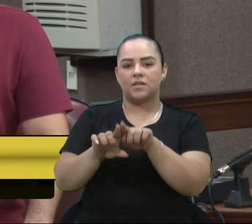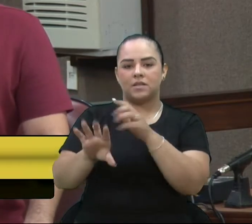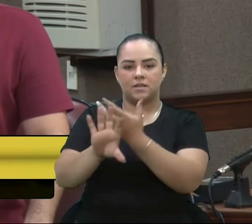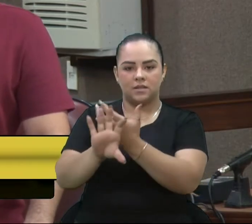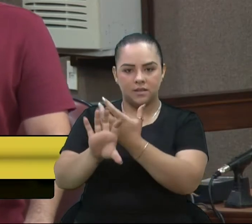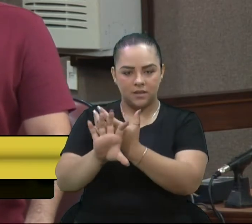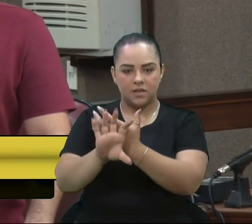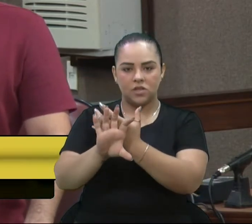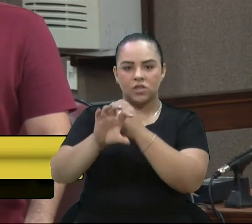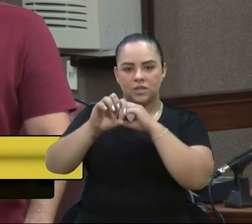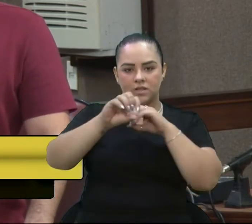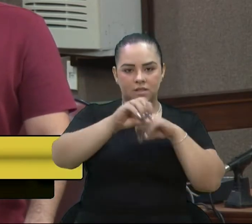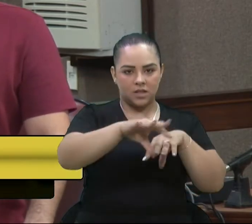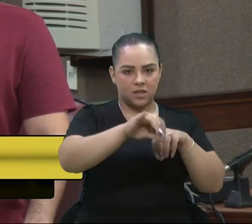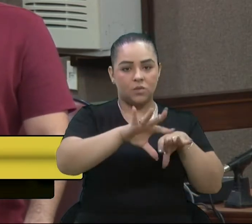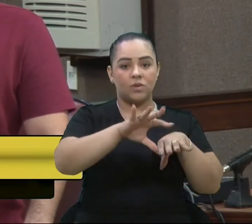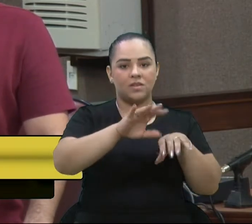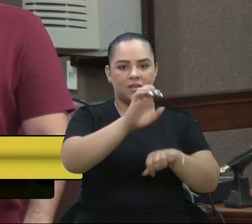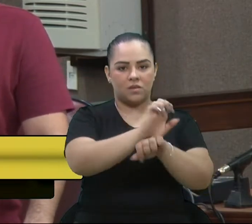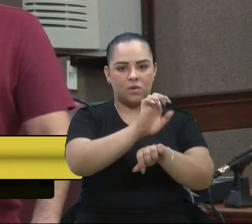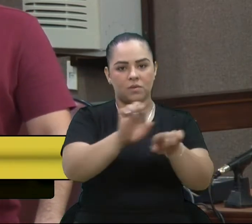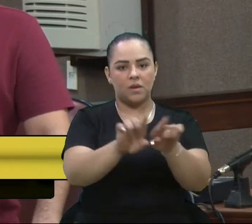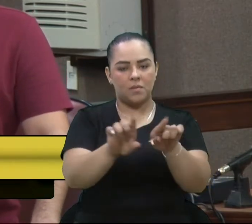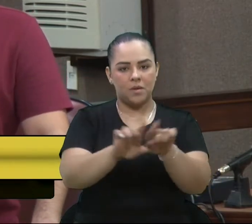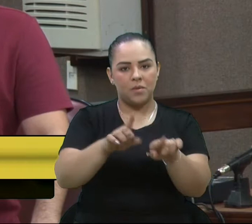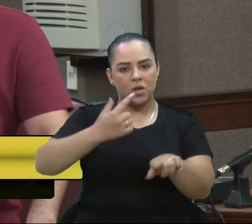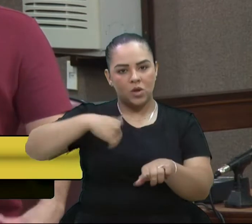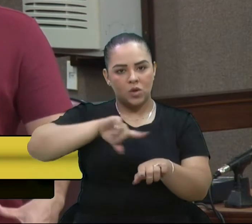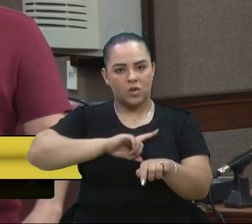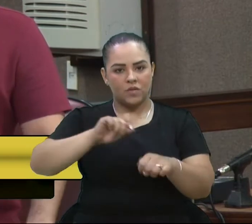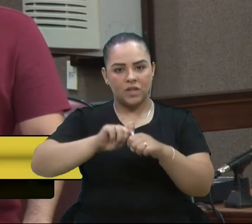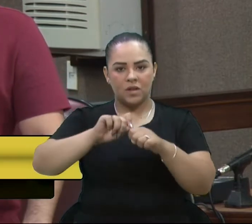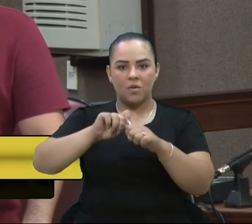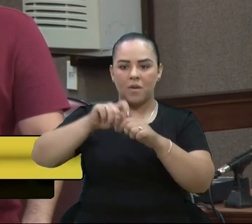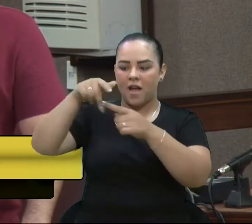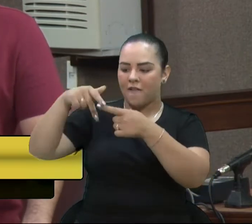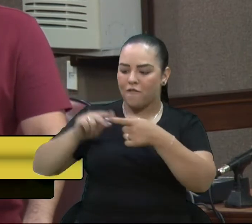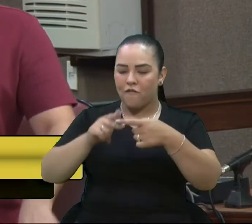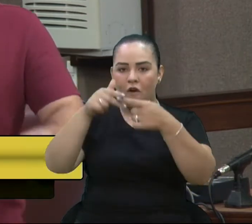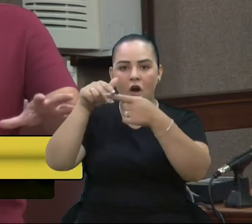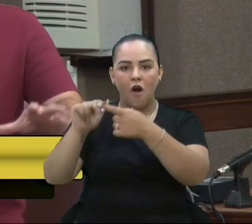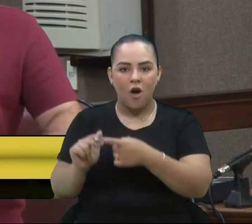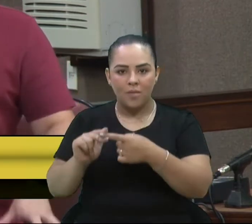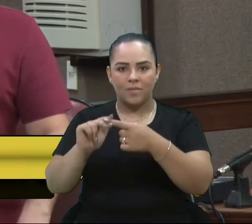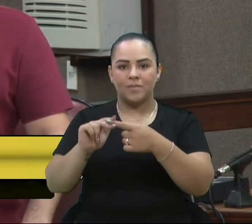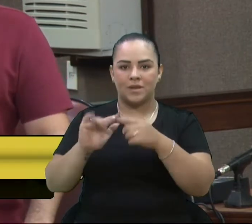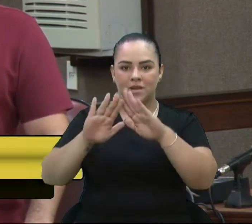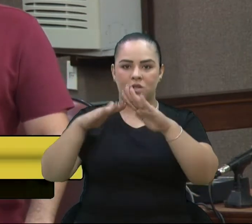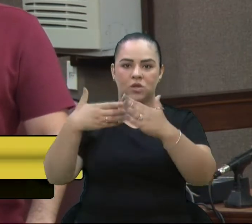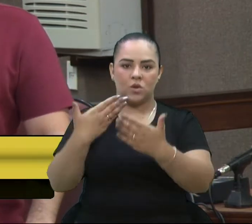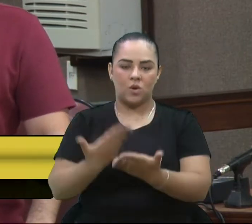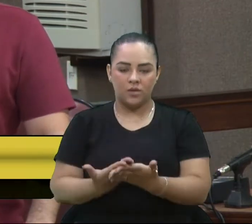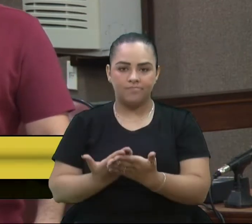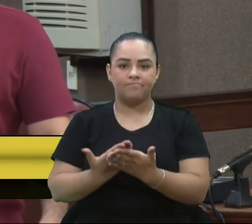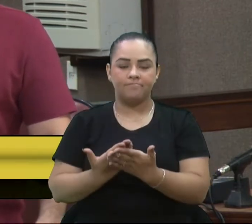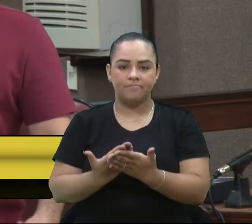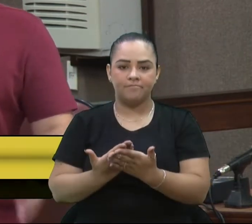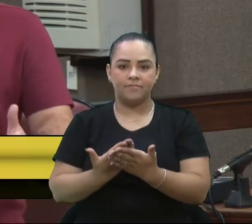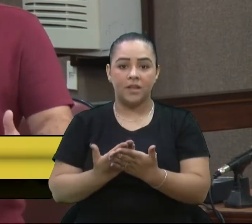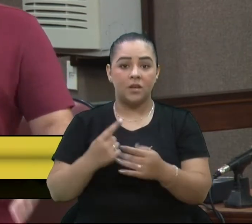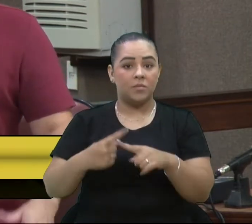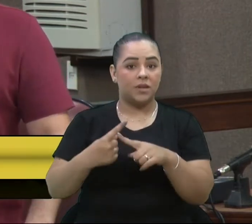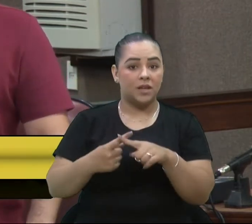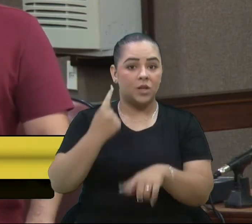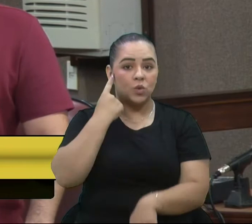Educação, para que a gente consiga fazer uma ampla reforma, melhoria naquela instituição escolar. Vejam bem, colegas, surdos